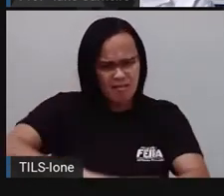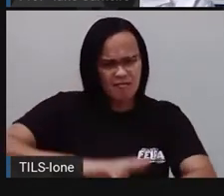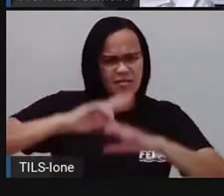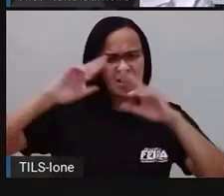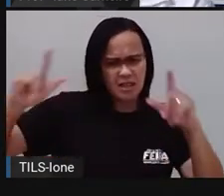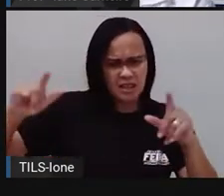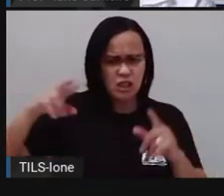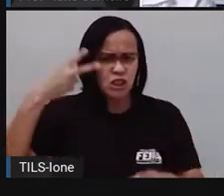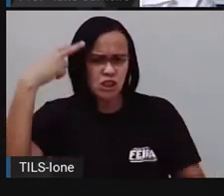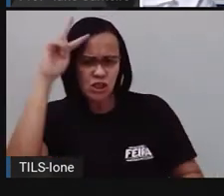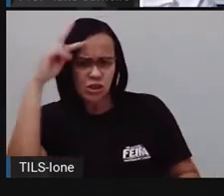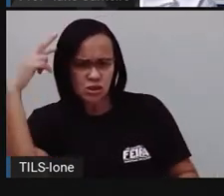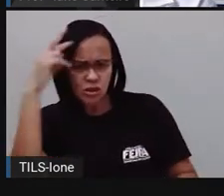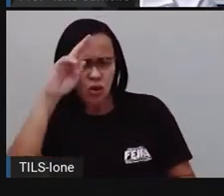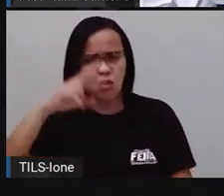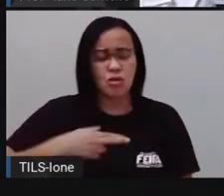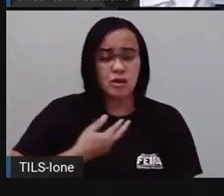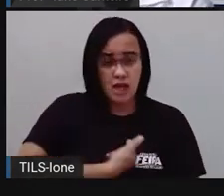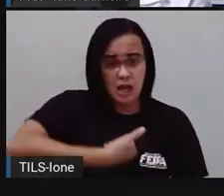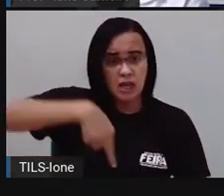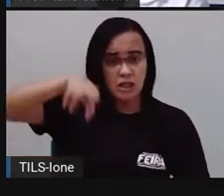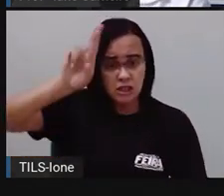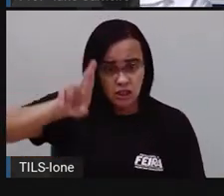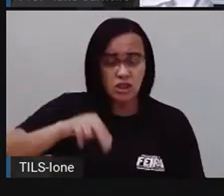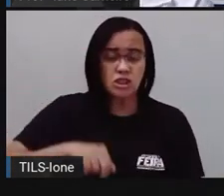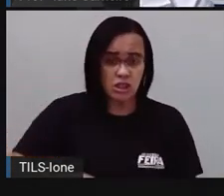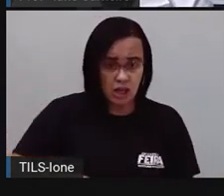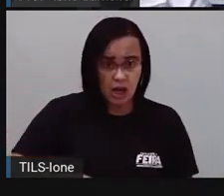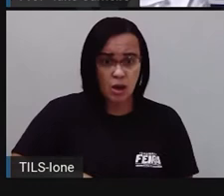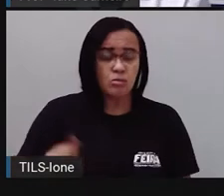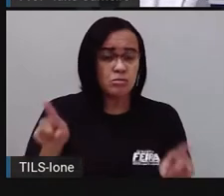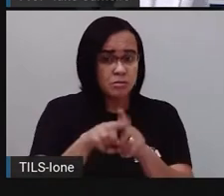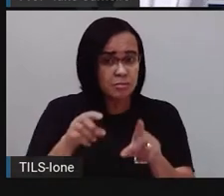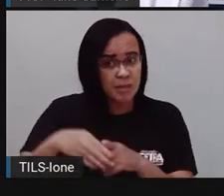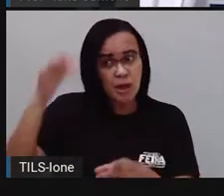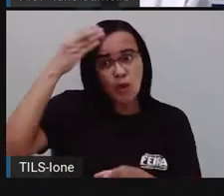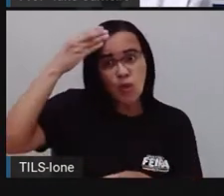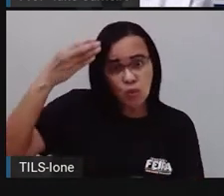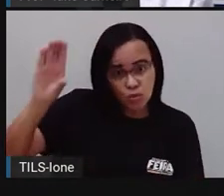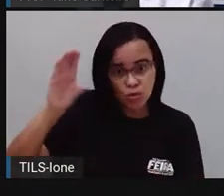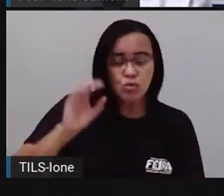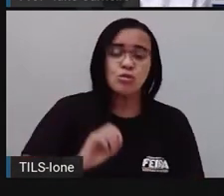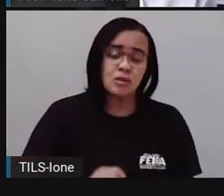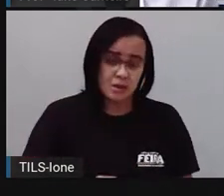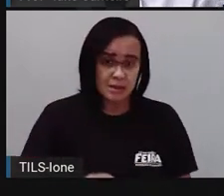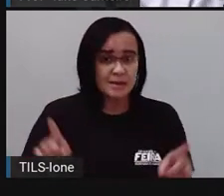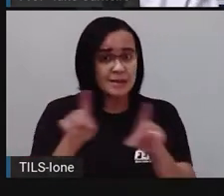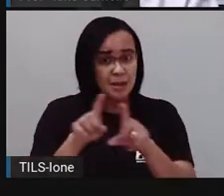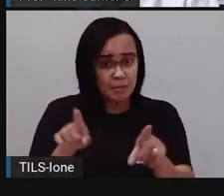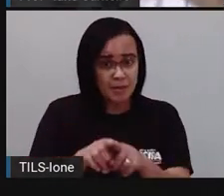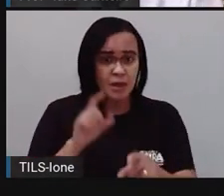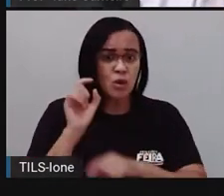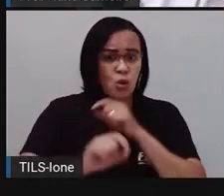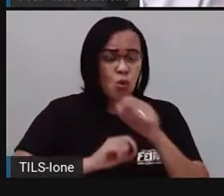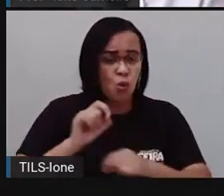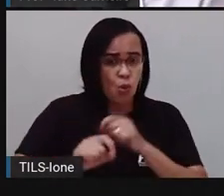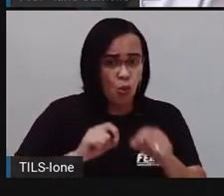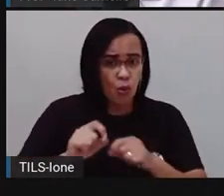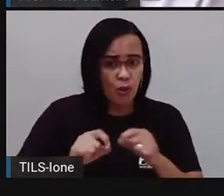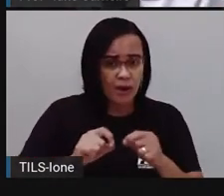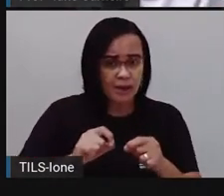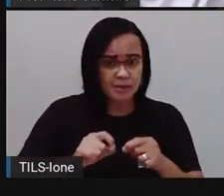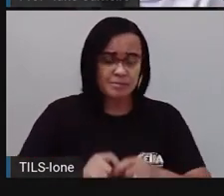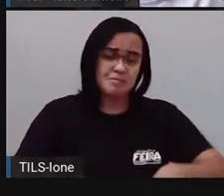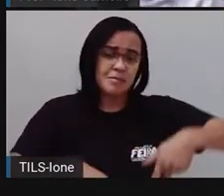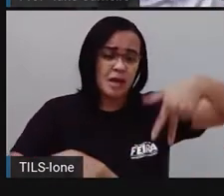etnias, orientações sexuais, gêneros e entre outros, né? Então, por isso, quando a gente fala de diversidade, a gente está